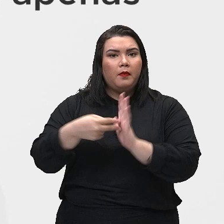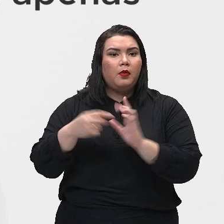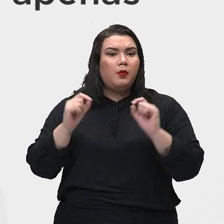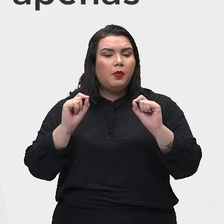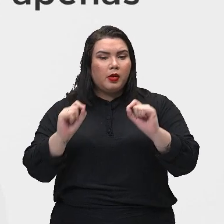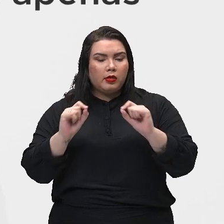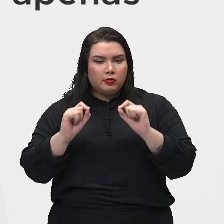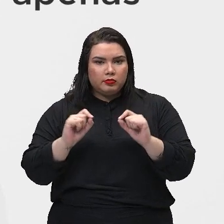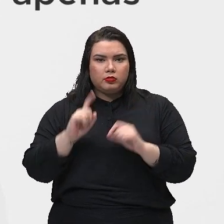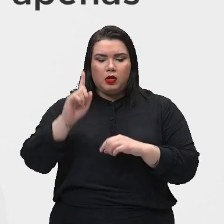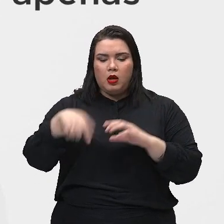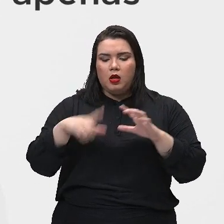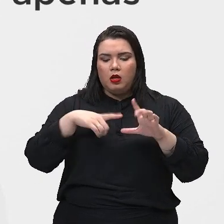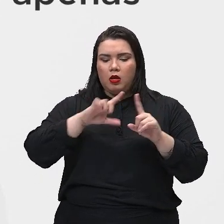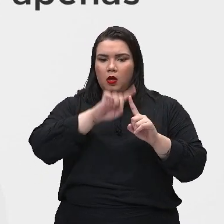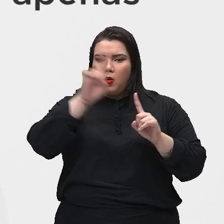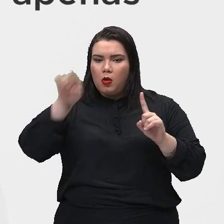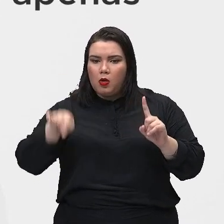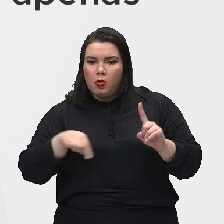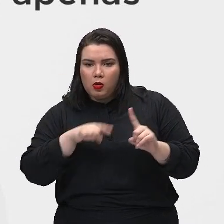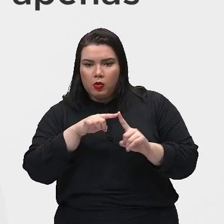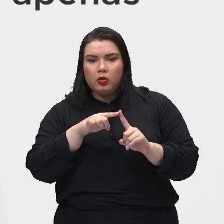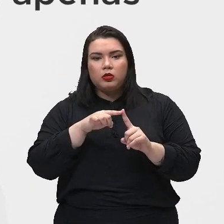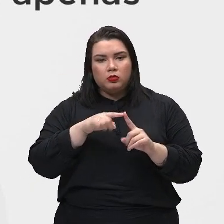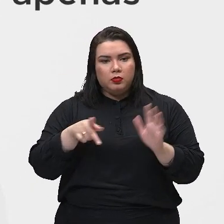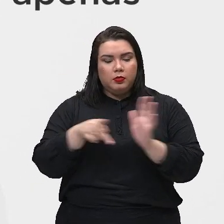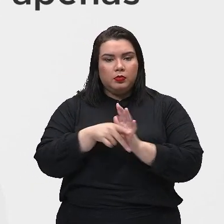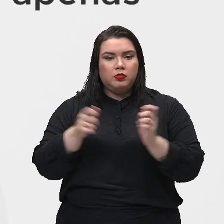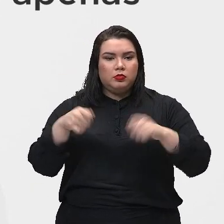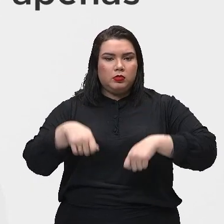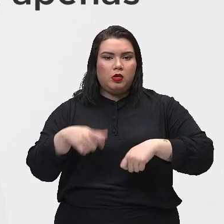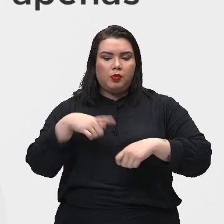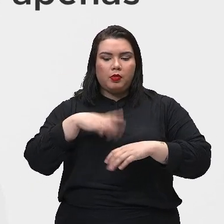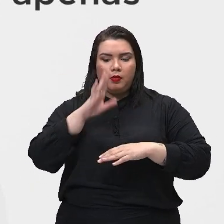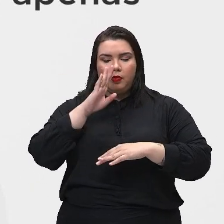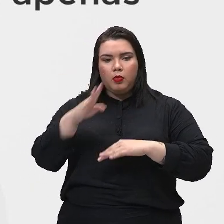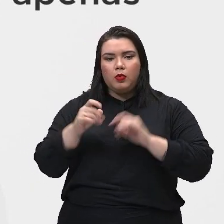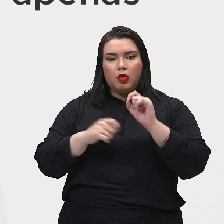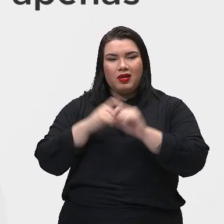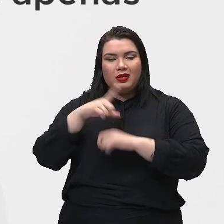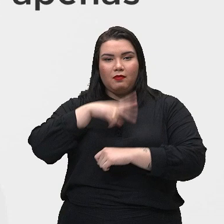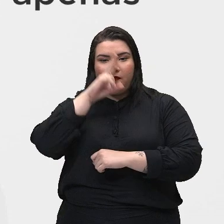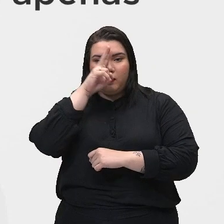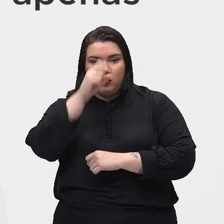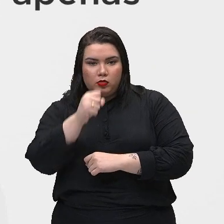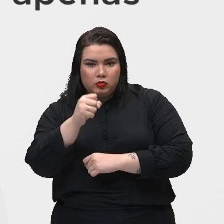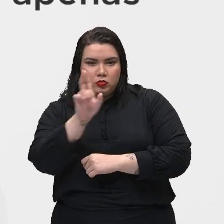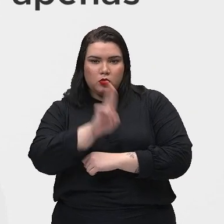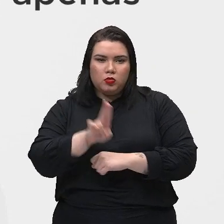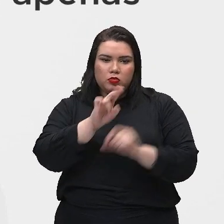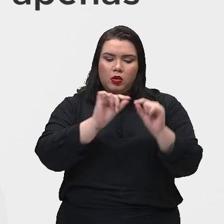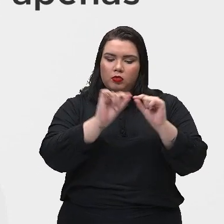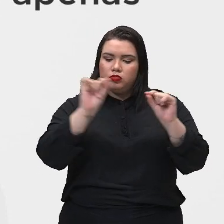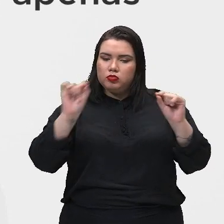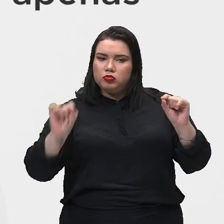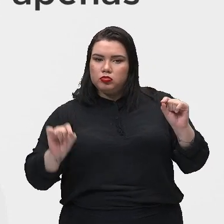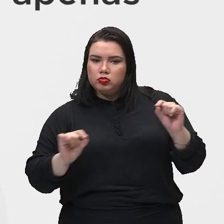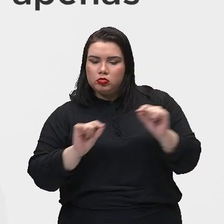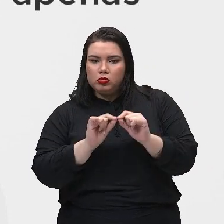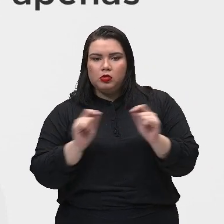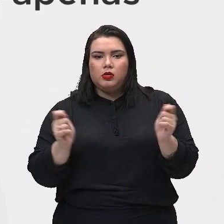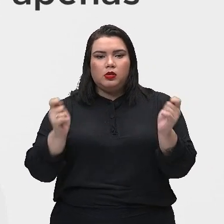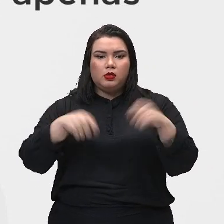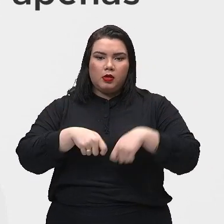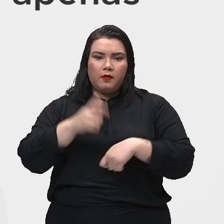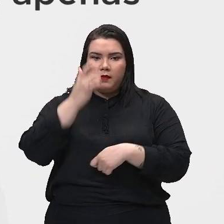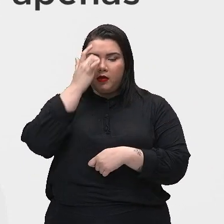direcionar a força por meio de objetos específicos. Ou seja, usando cordas ou fios, é possível desviar